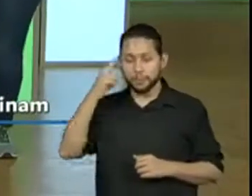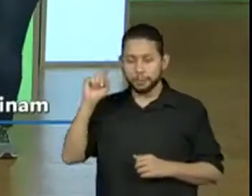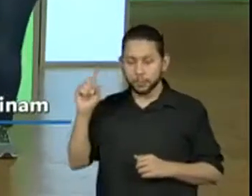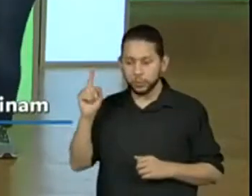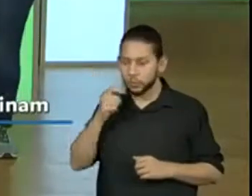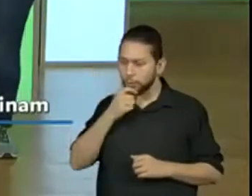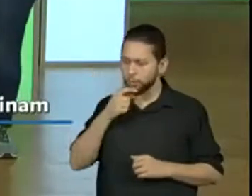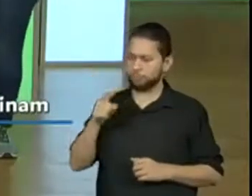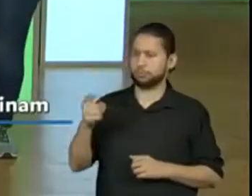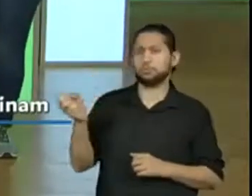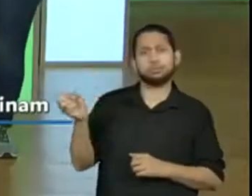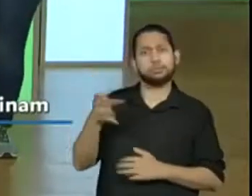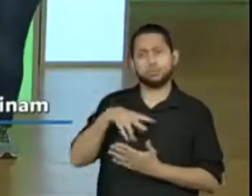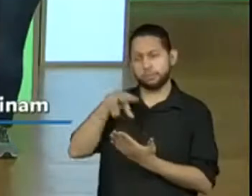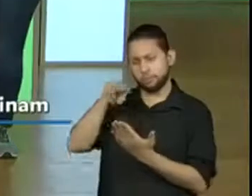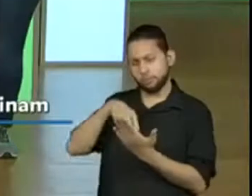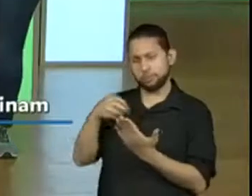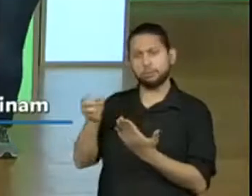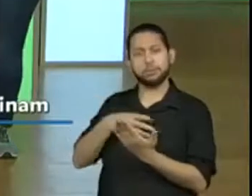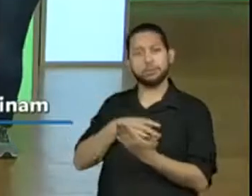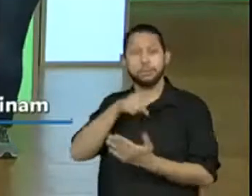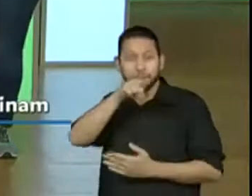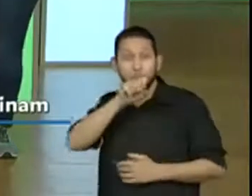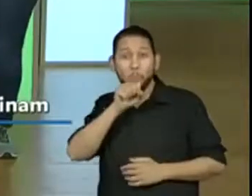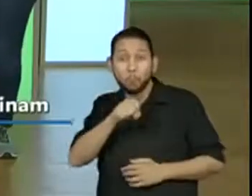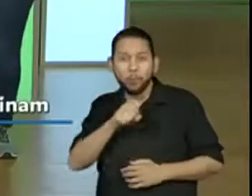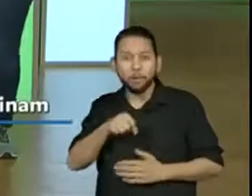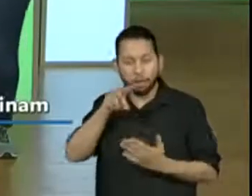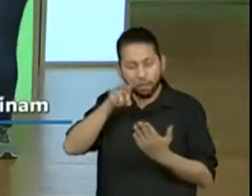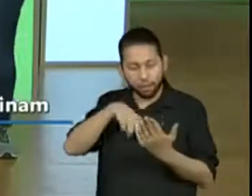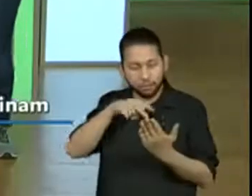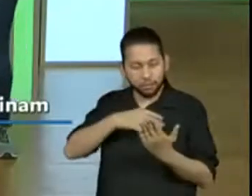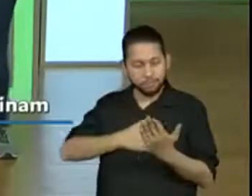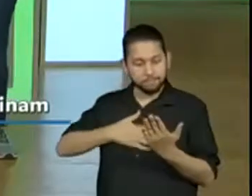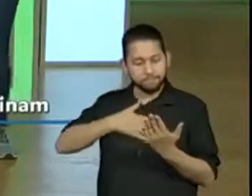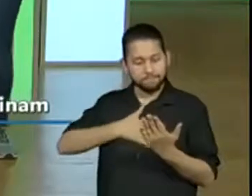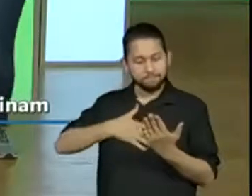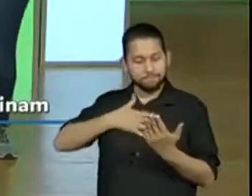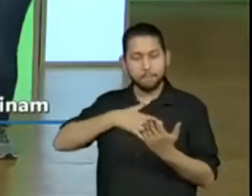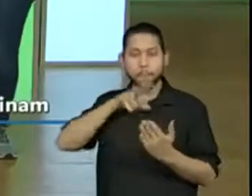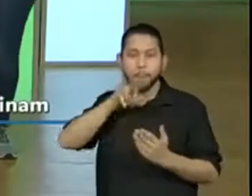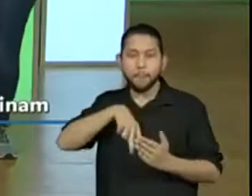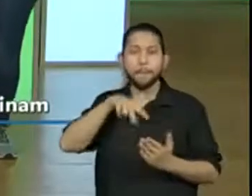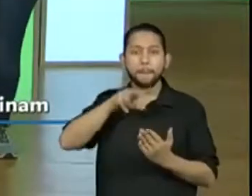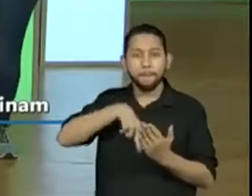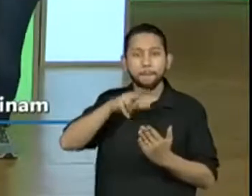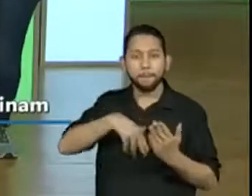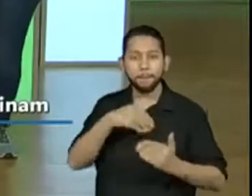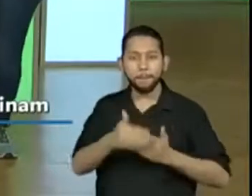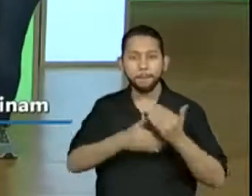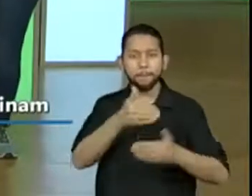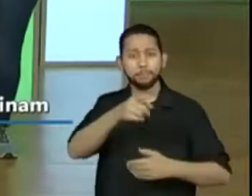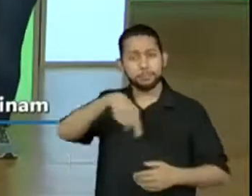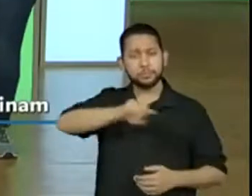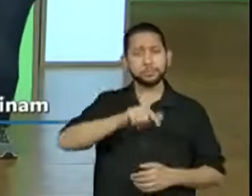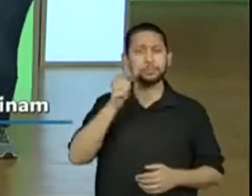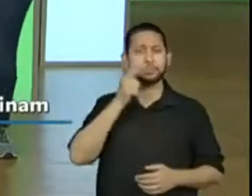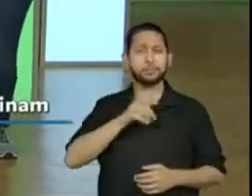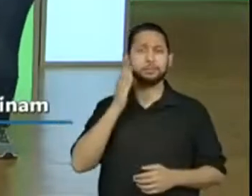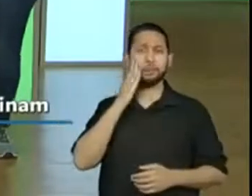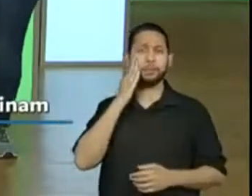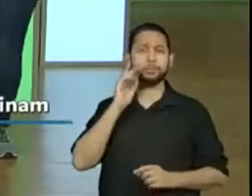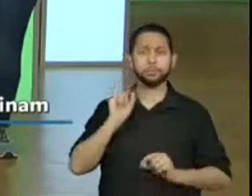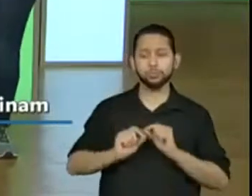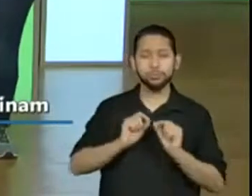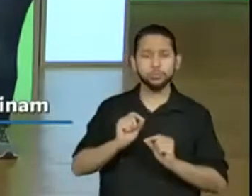pensar que ele pode adquirir o prazer pela leitura, né? Então, essa reflexão inicial foi mais para isso. Para eles saberem que eles